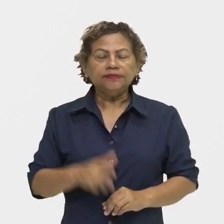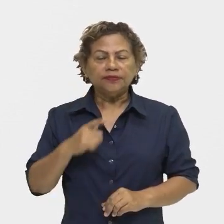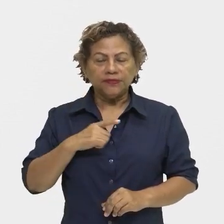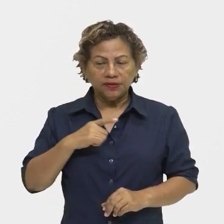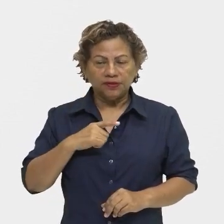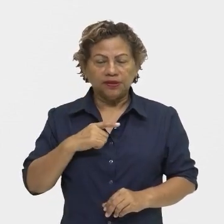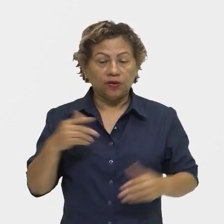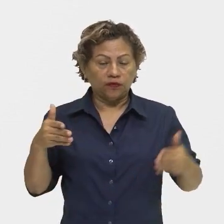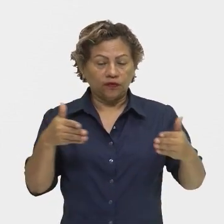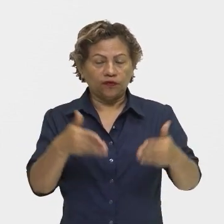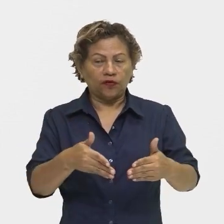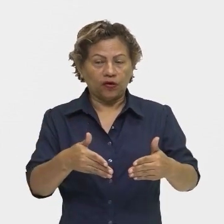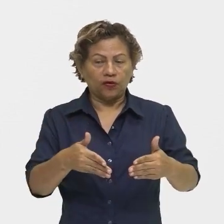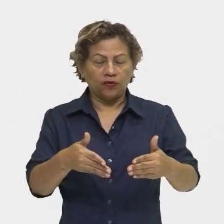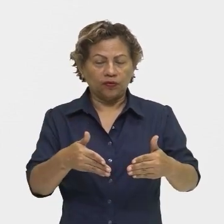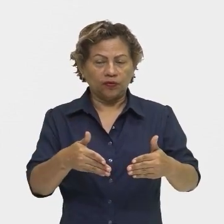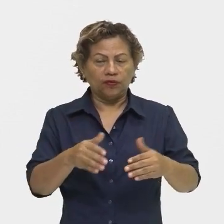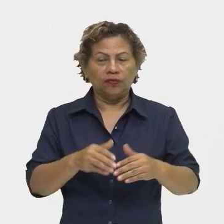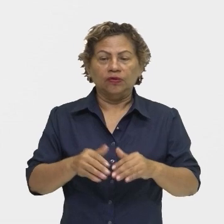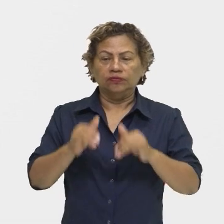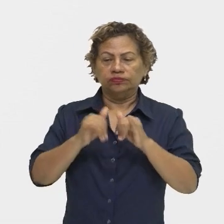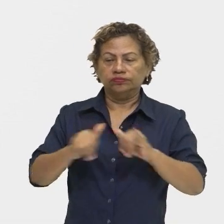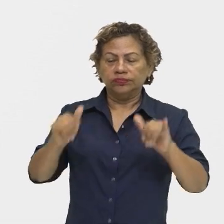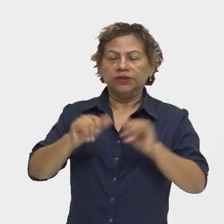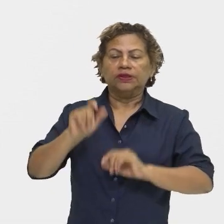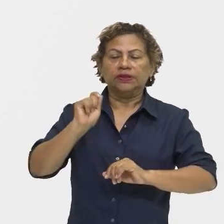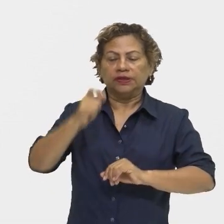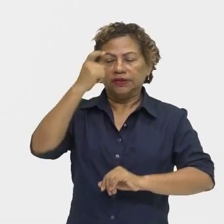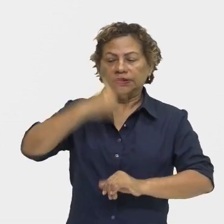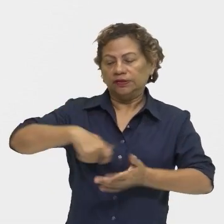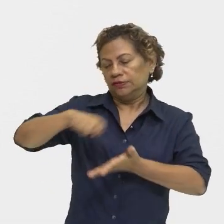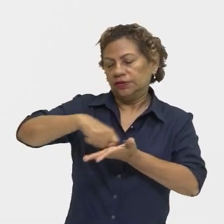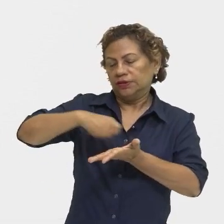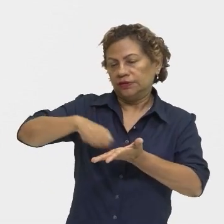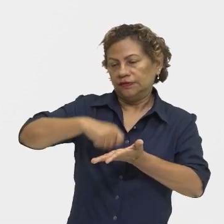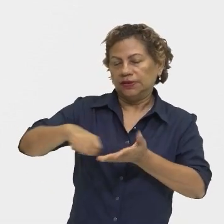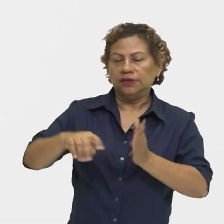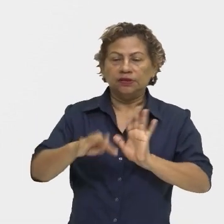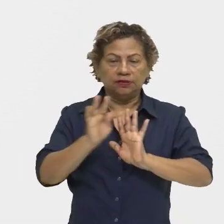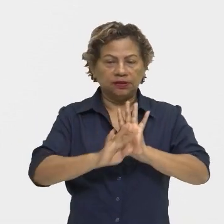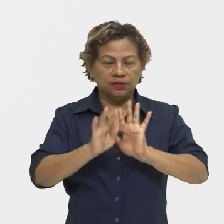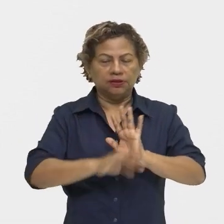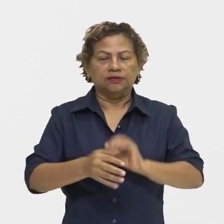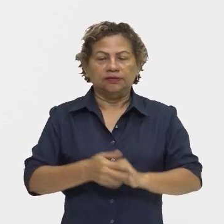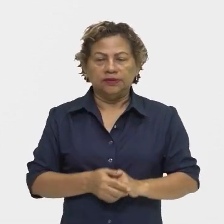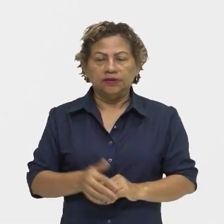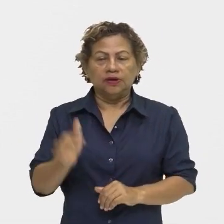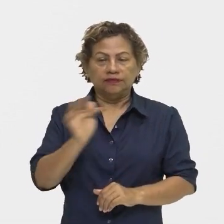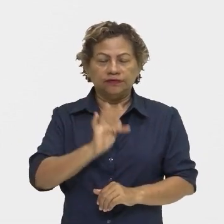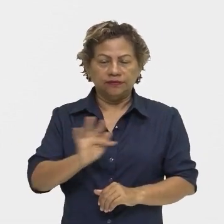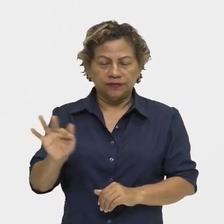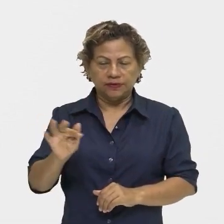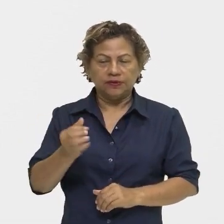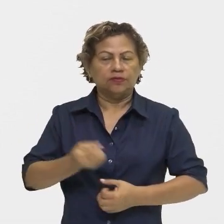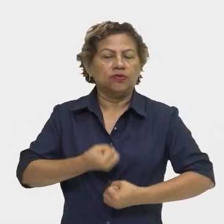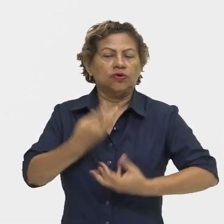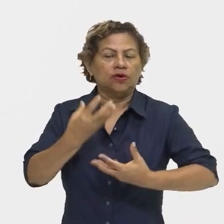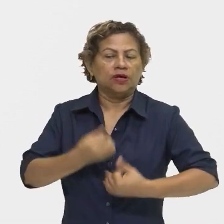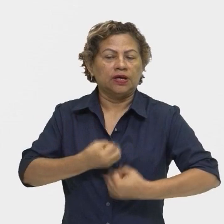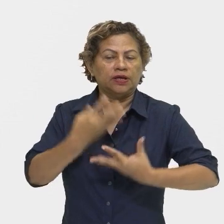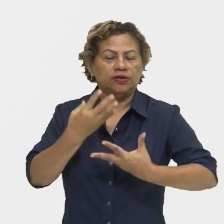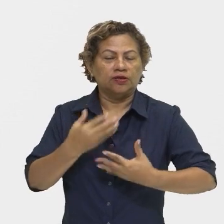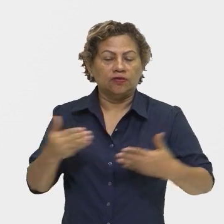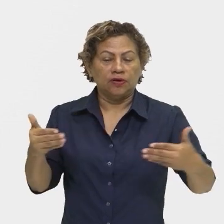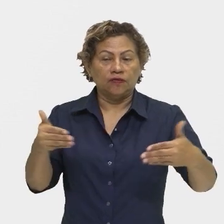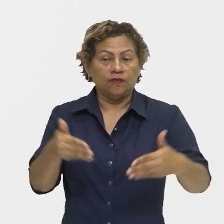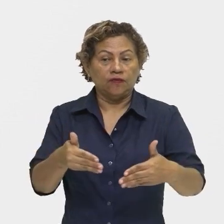emissor, quem está escrevendo o texto. E a função poética é o foco na mensagem, o que vai estar